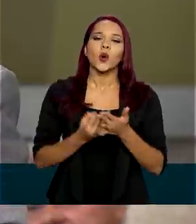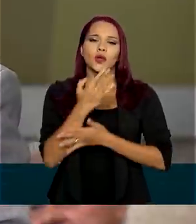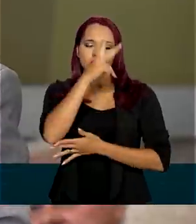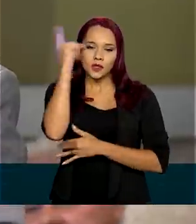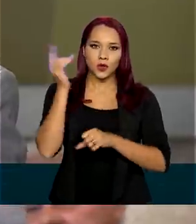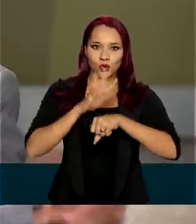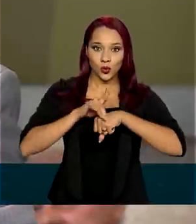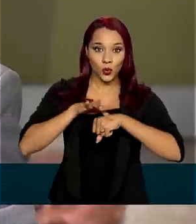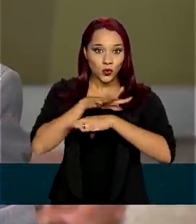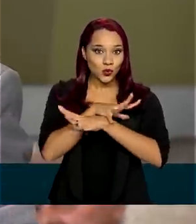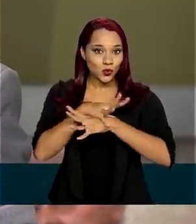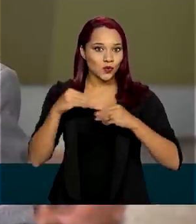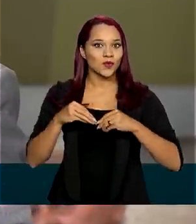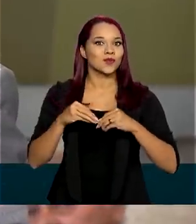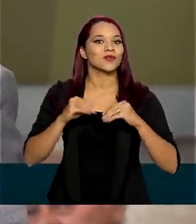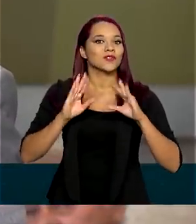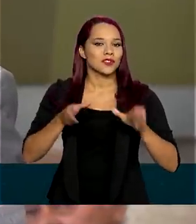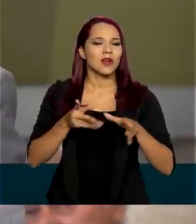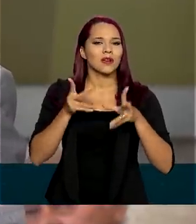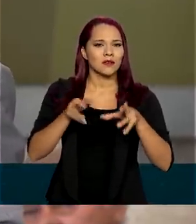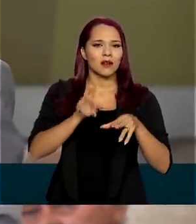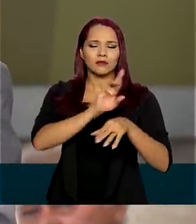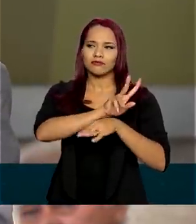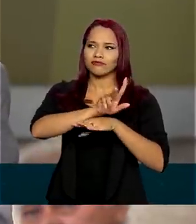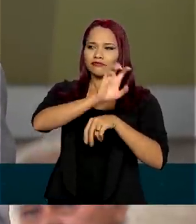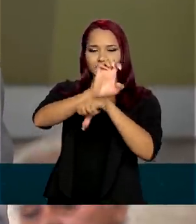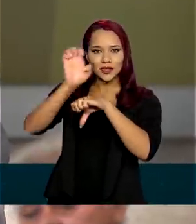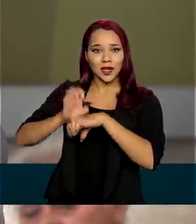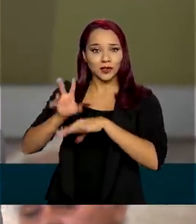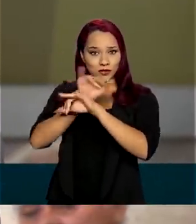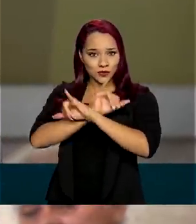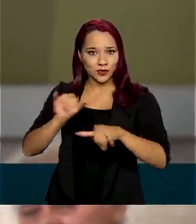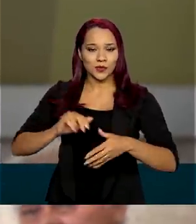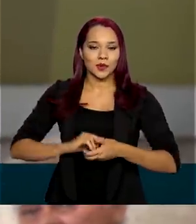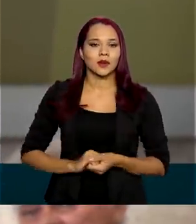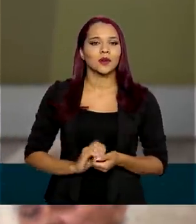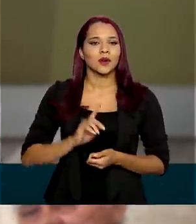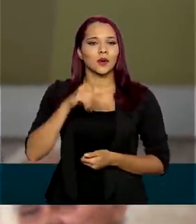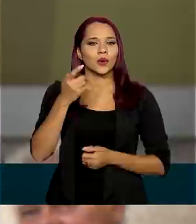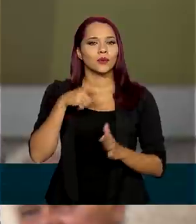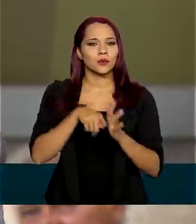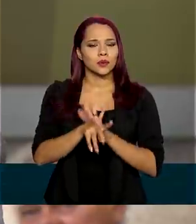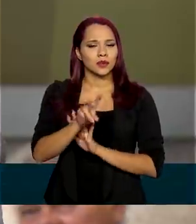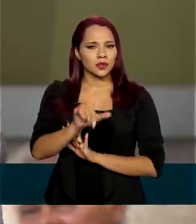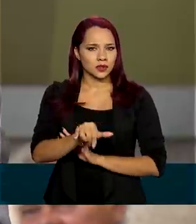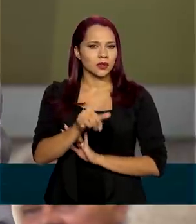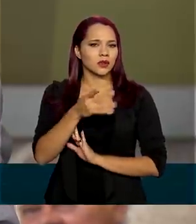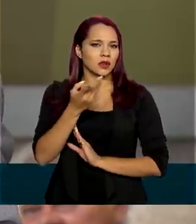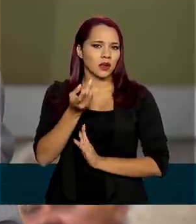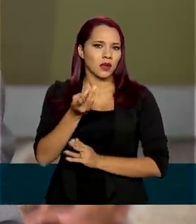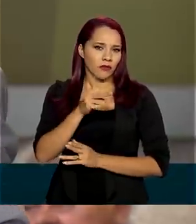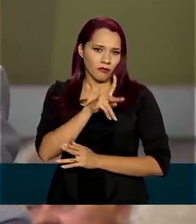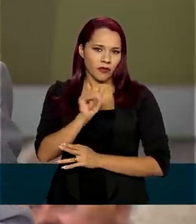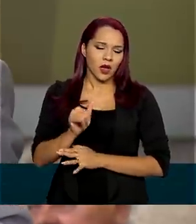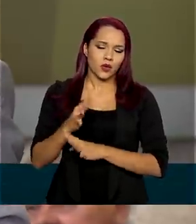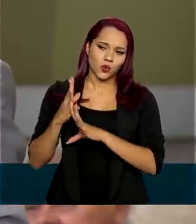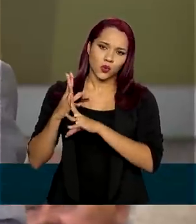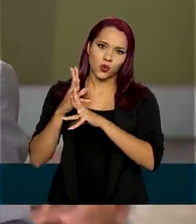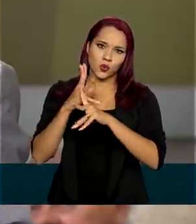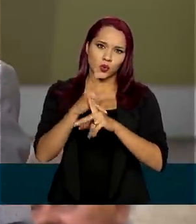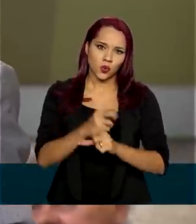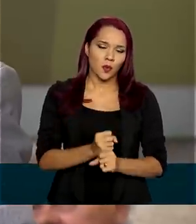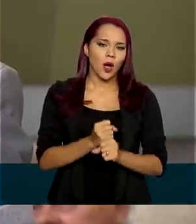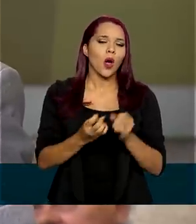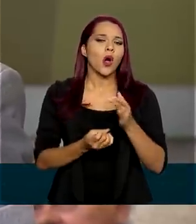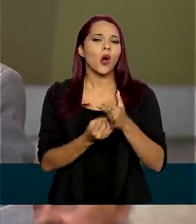-19, assim como vários estados já divulgam. E a minha outra pergunta é, se o ministro vai fazer o levantamento, de